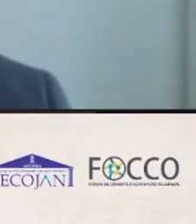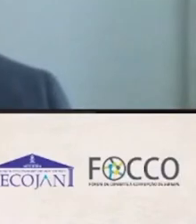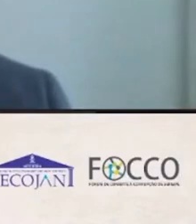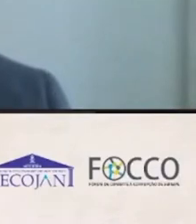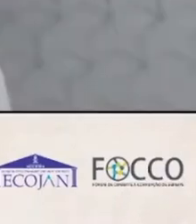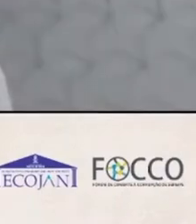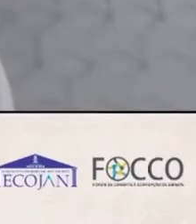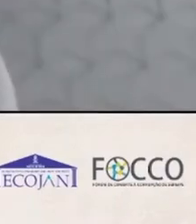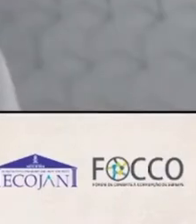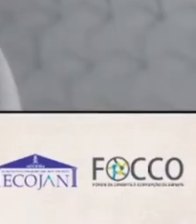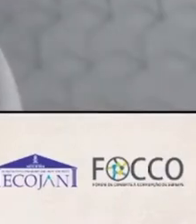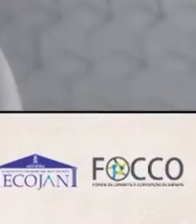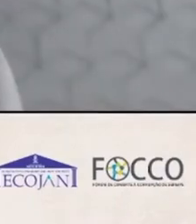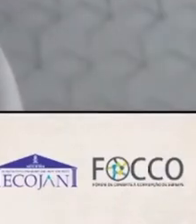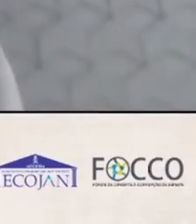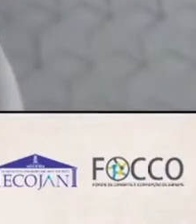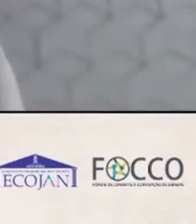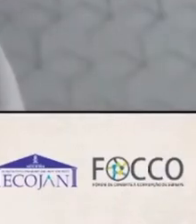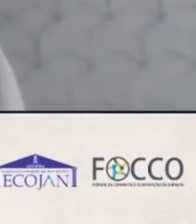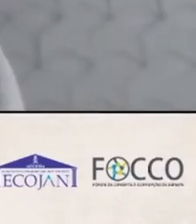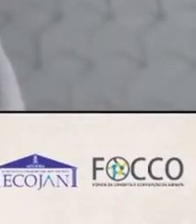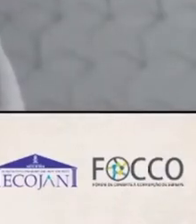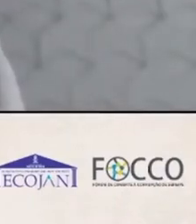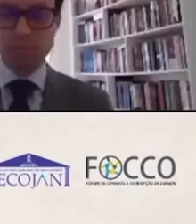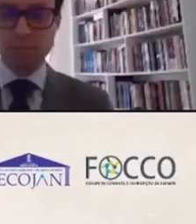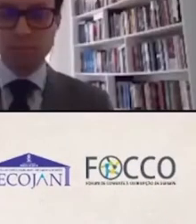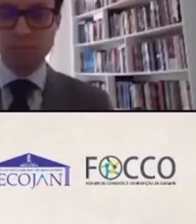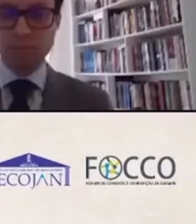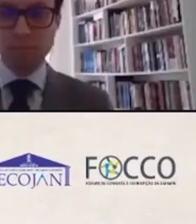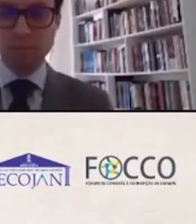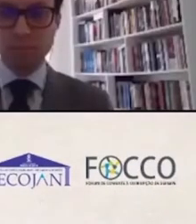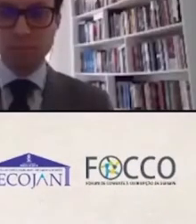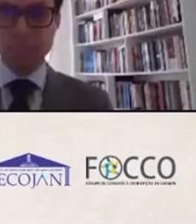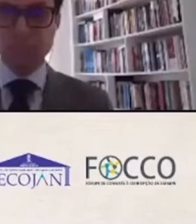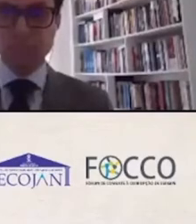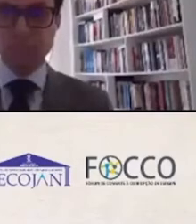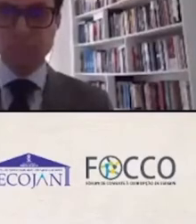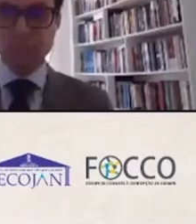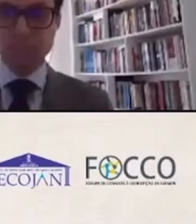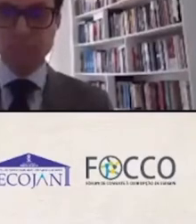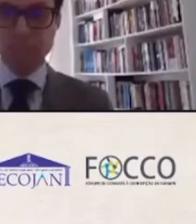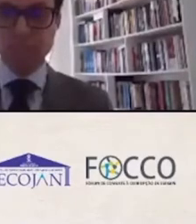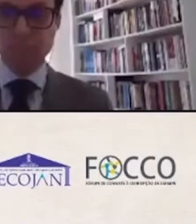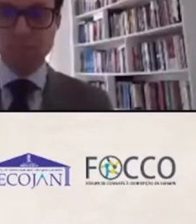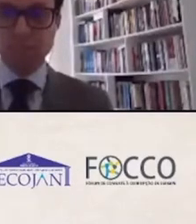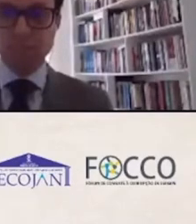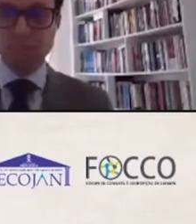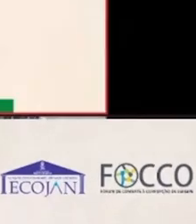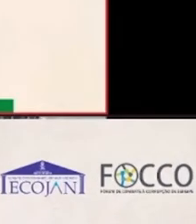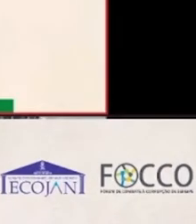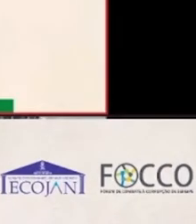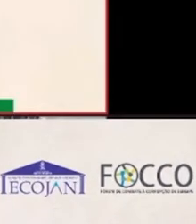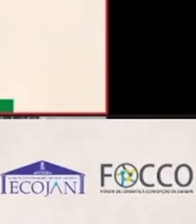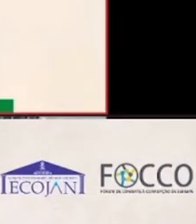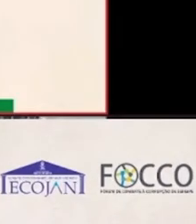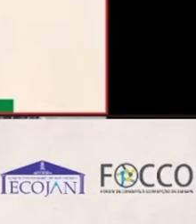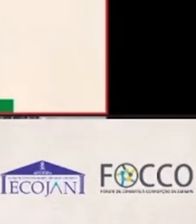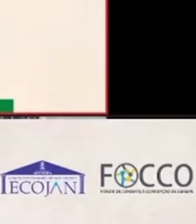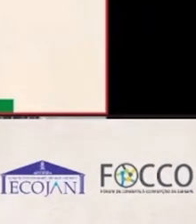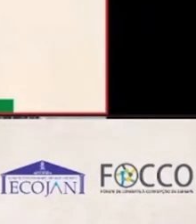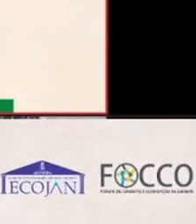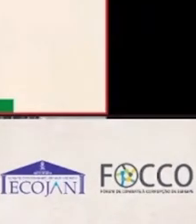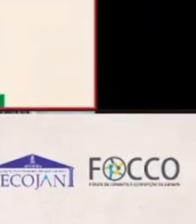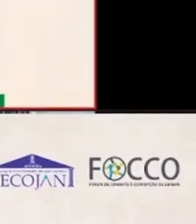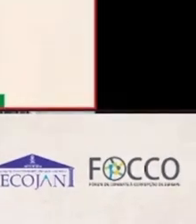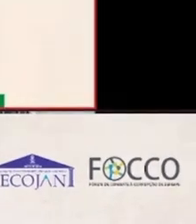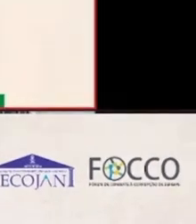Sergipe, o foco do qual o TCE é integrante, e foi exibido no canal do YouTube da Escola de Contas do Tribunal. O objetivo foi apresentar o PNPC para